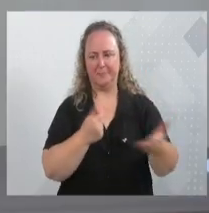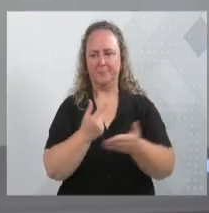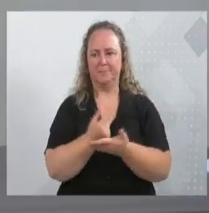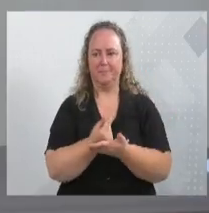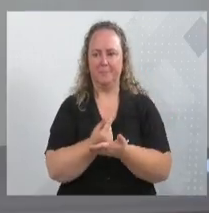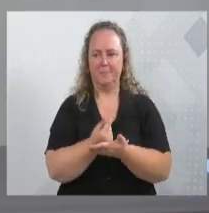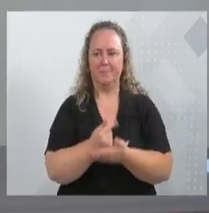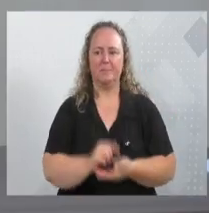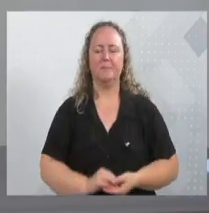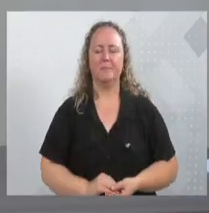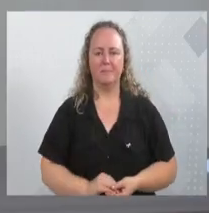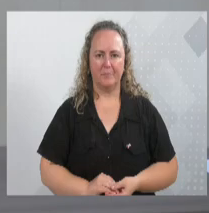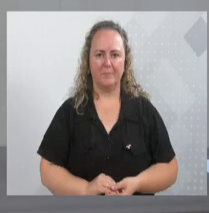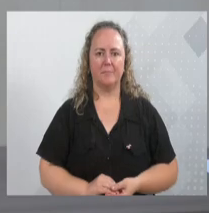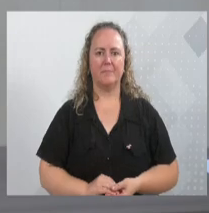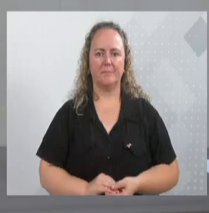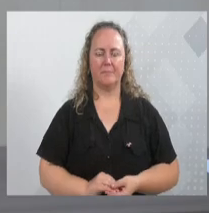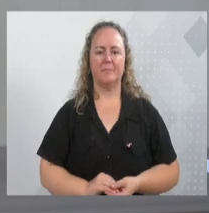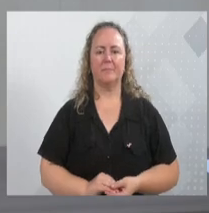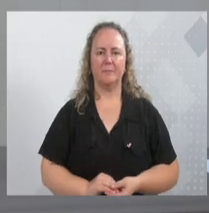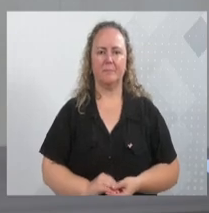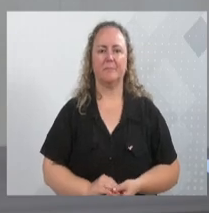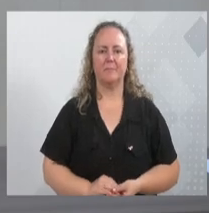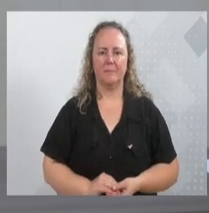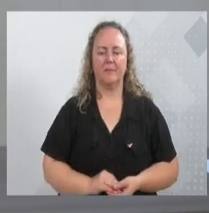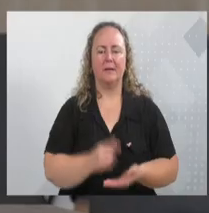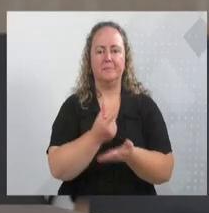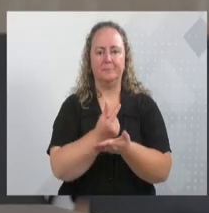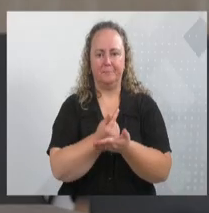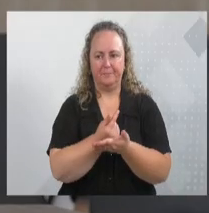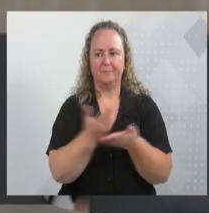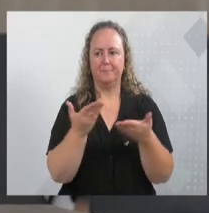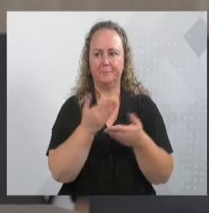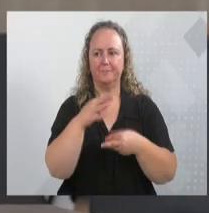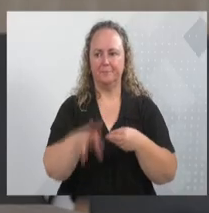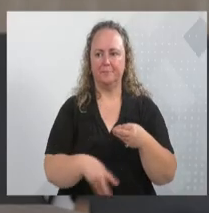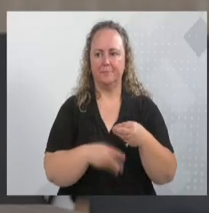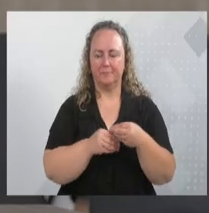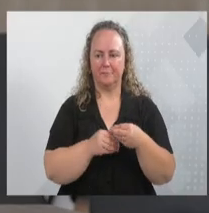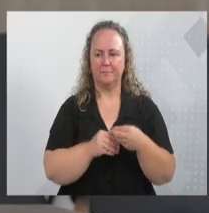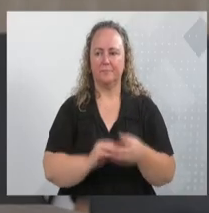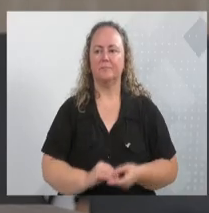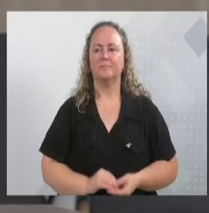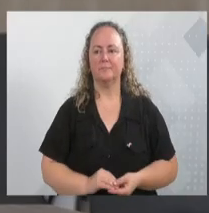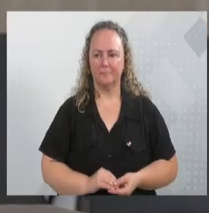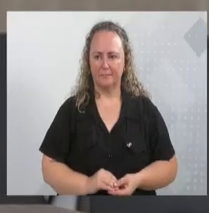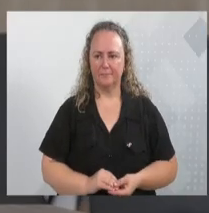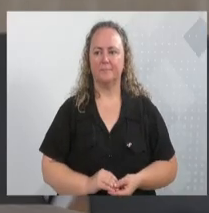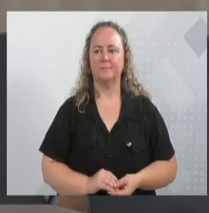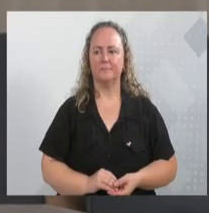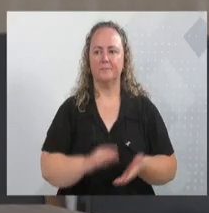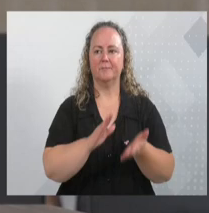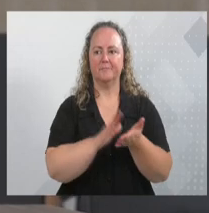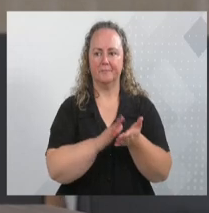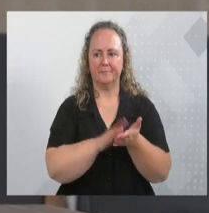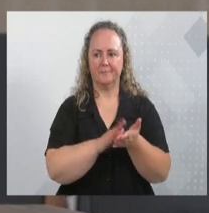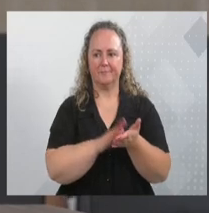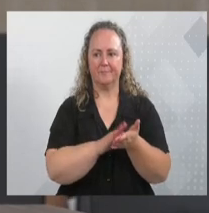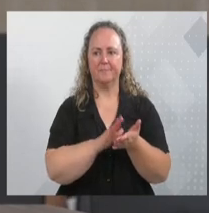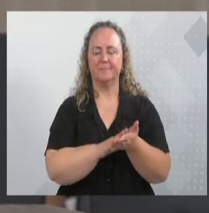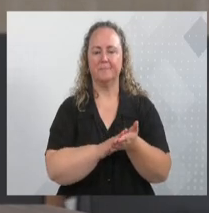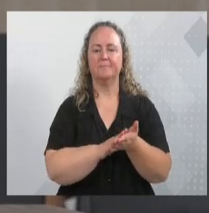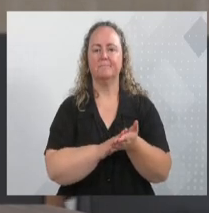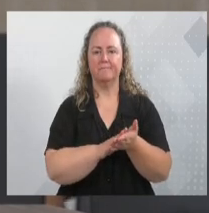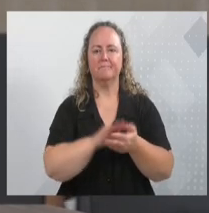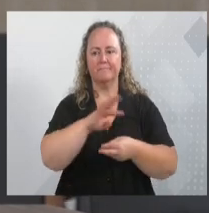Loureiro. Com autorização do orador ou sem a parte, vereadora Cristiano Loureiro. Vereador Gilson, parabeniza a sua fala e minha fala, eu também